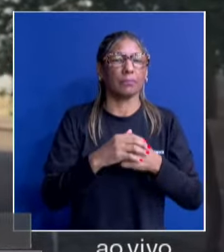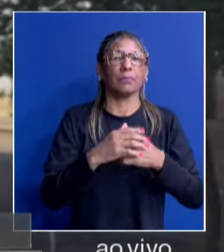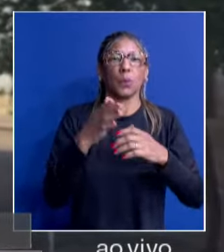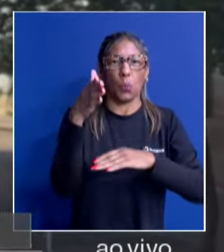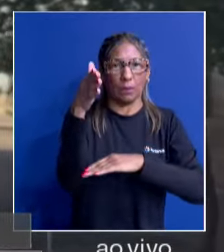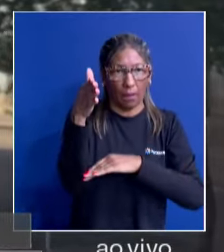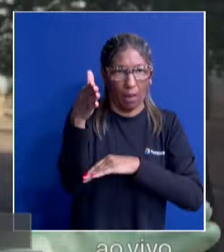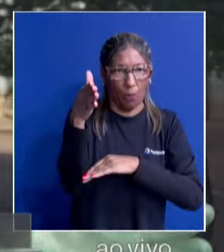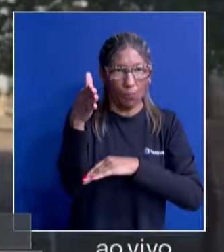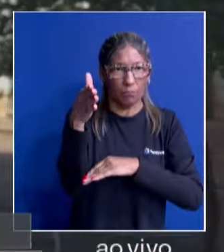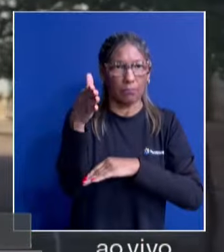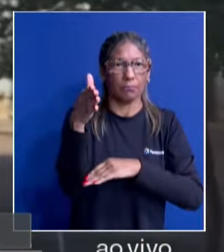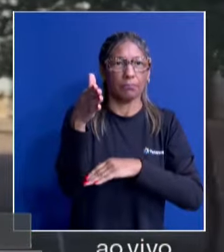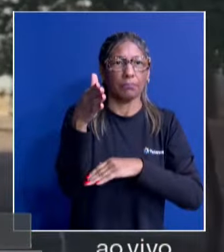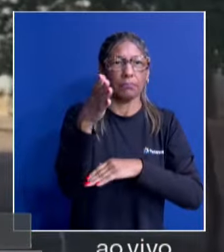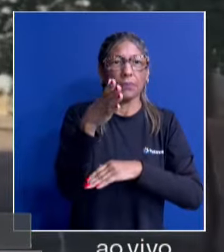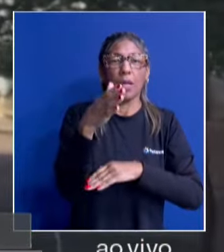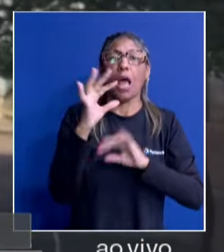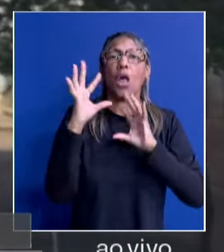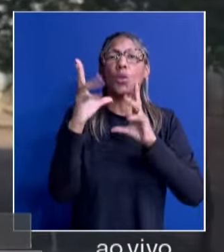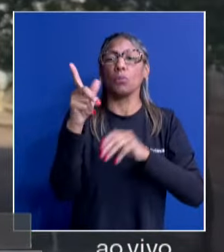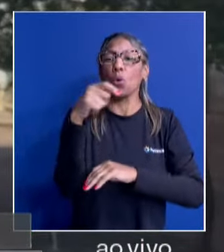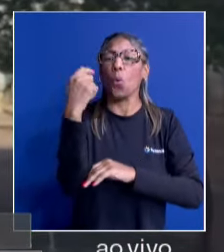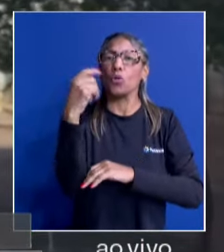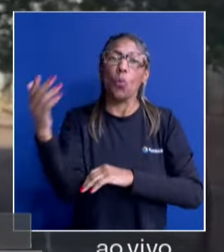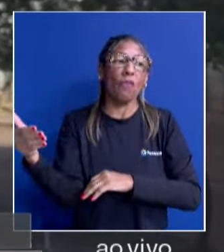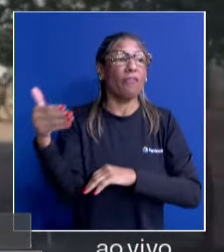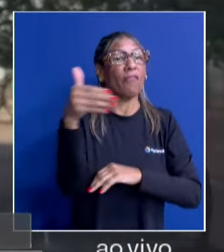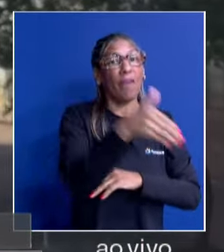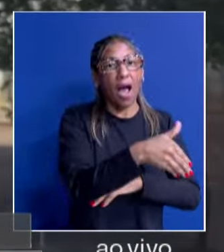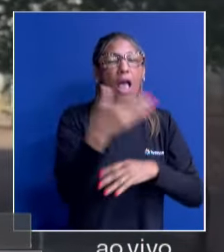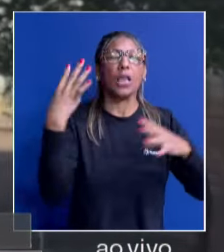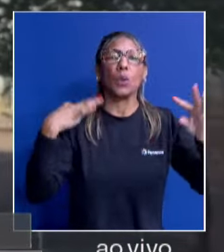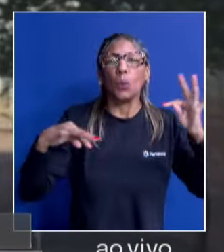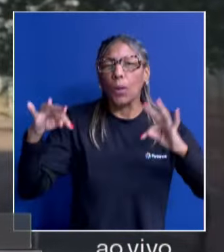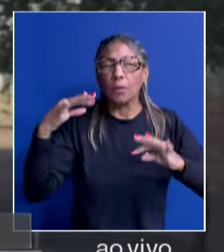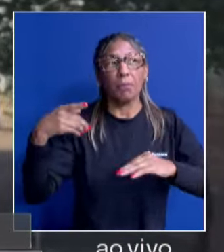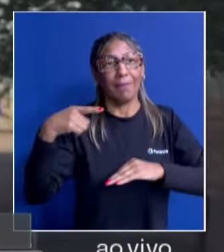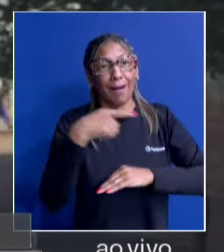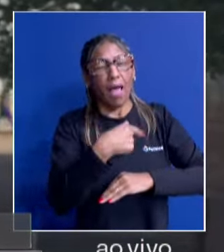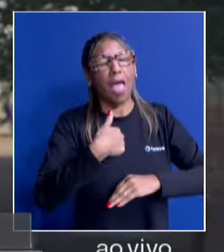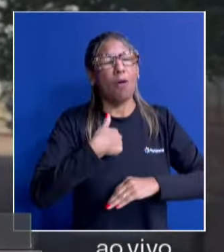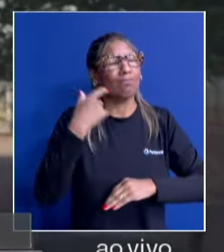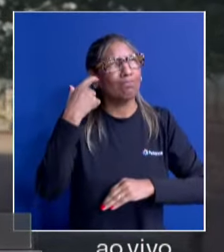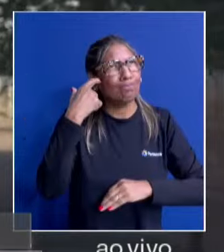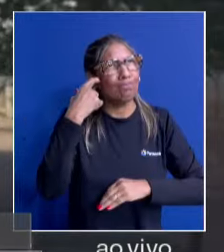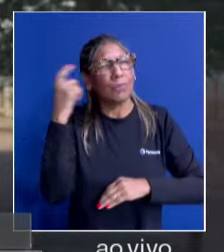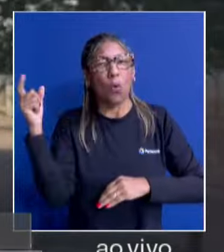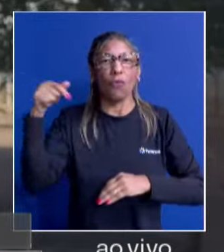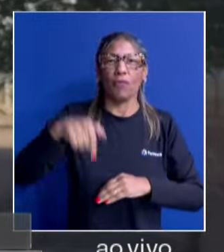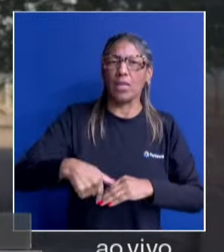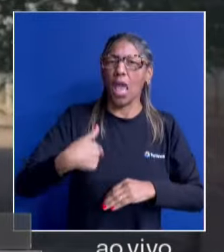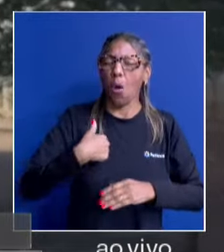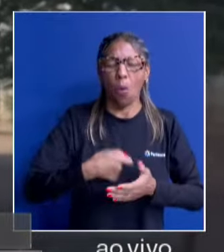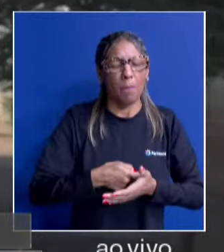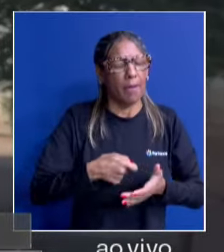e meu público é todo gaúcho. Então, obrigado, tá? O tempo, o senhor, o tempo livre. Eu sou obrigado por